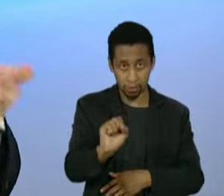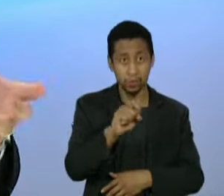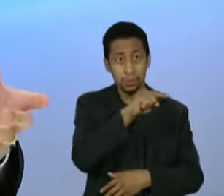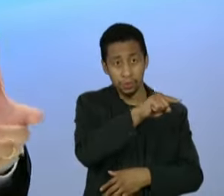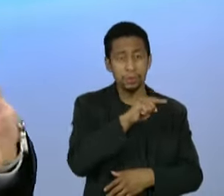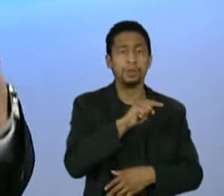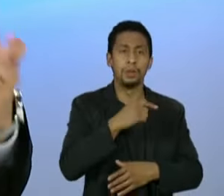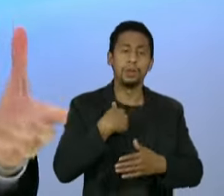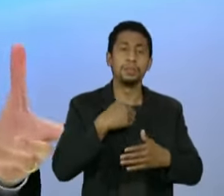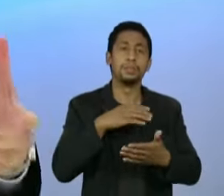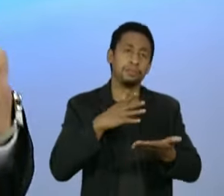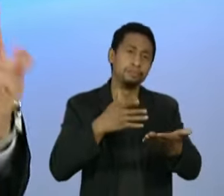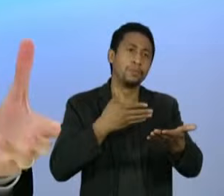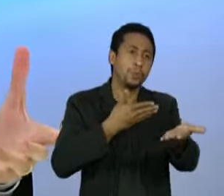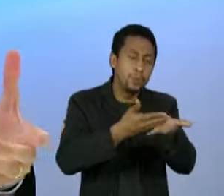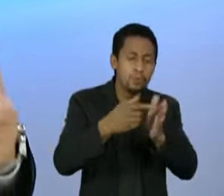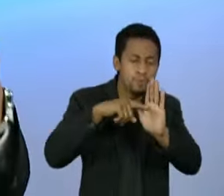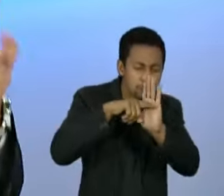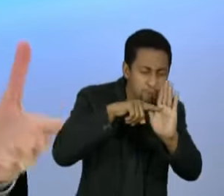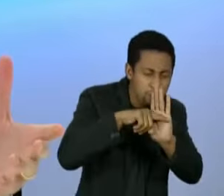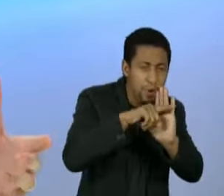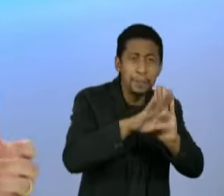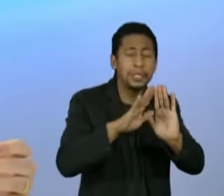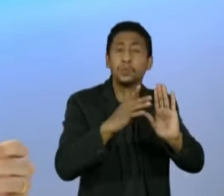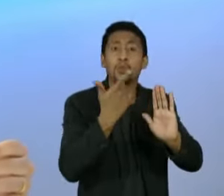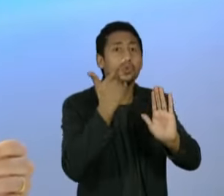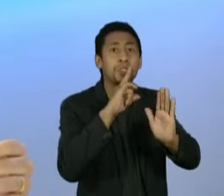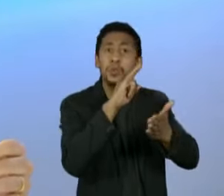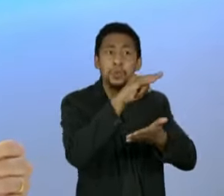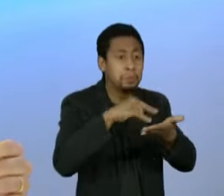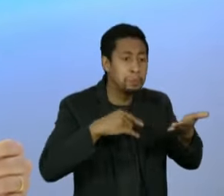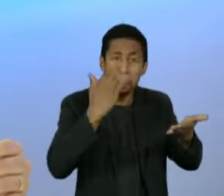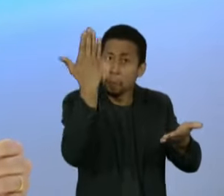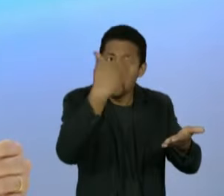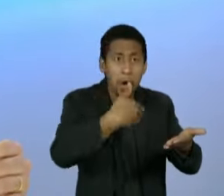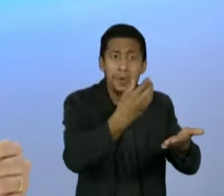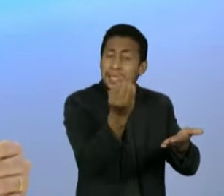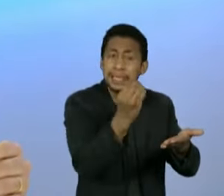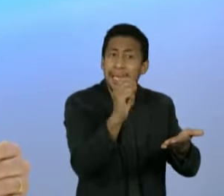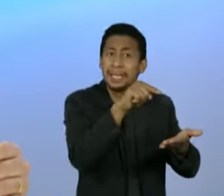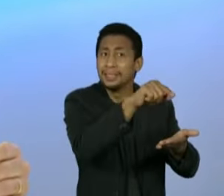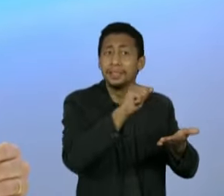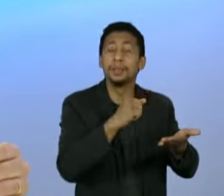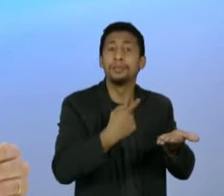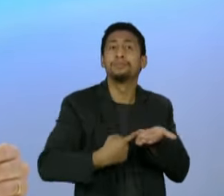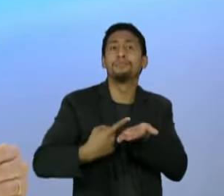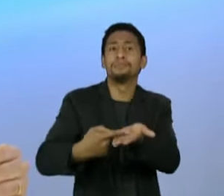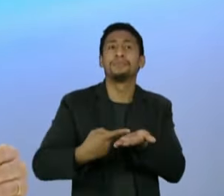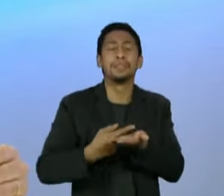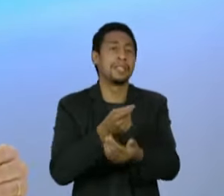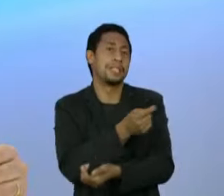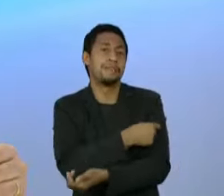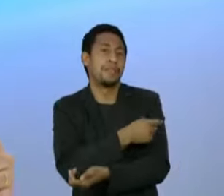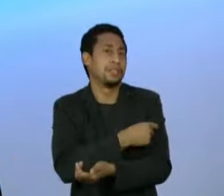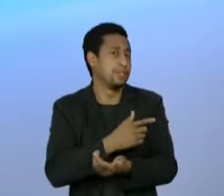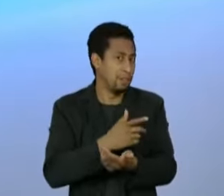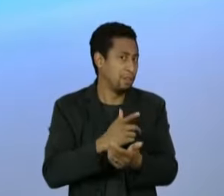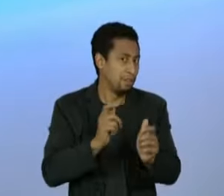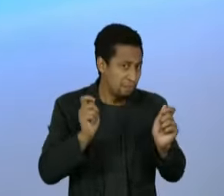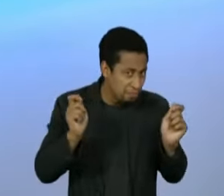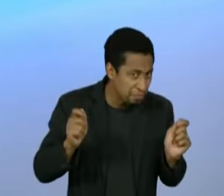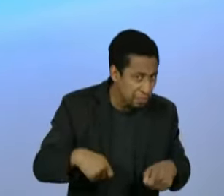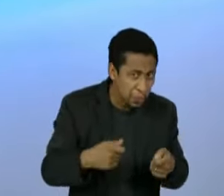reunir provas robustas, contundentes da participação do líder do governo, especialmente nessa negociação das vacinas. Foi incapacidade?